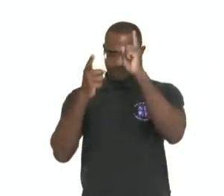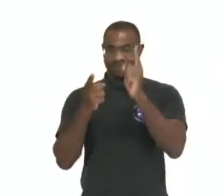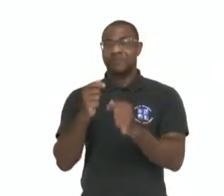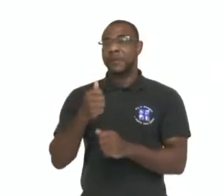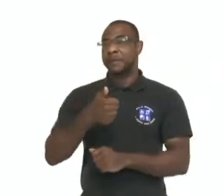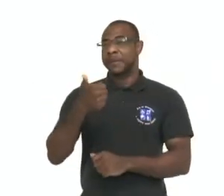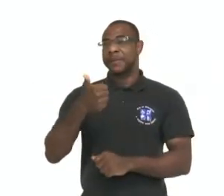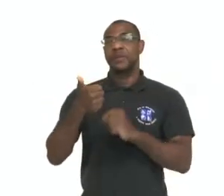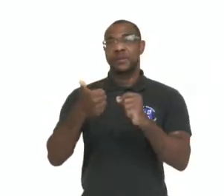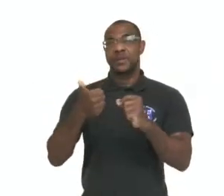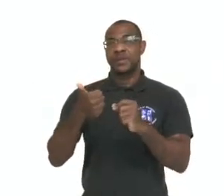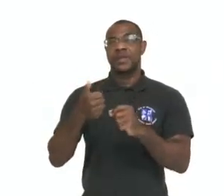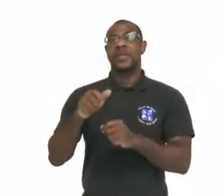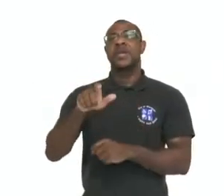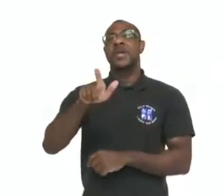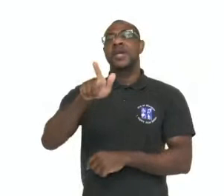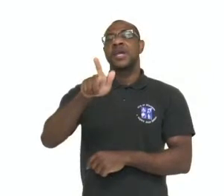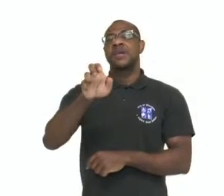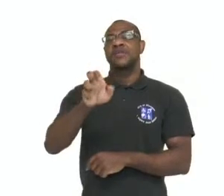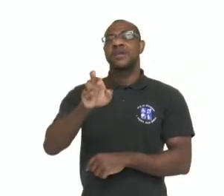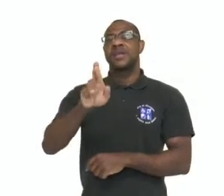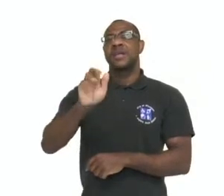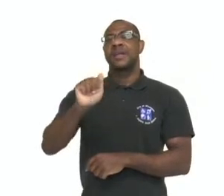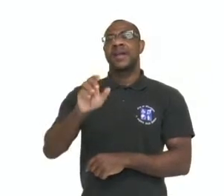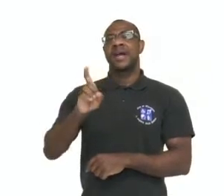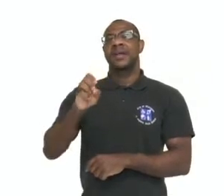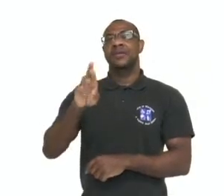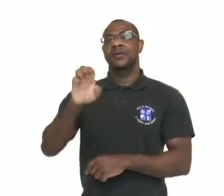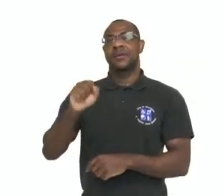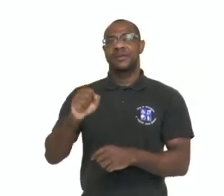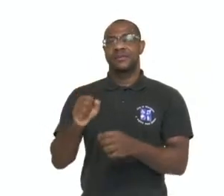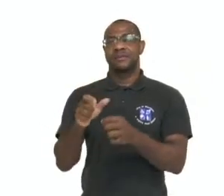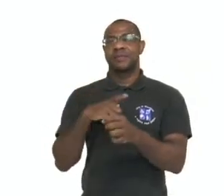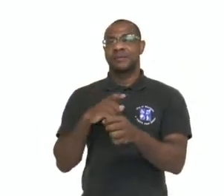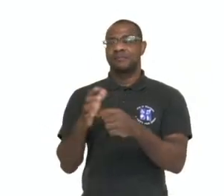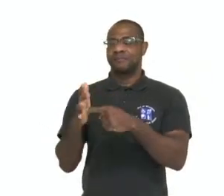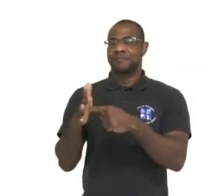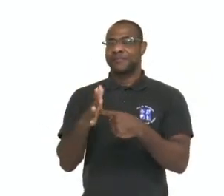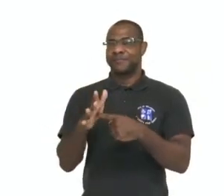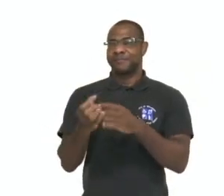primeiros geradores. Então, nós temos aqui, ó, os discos, né?